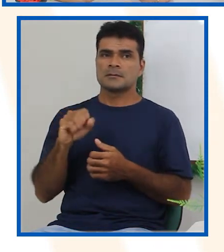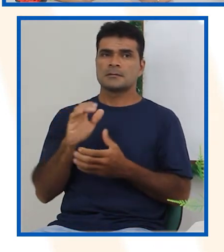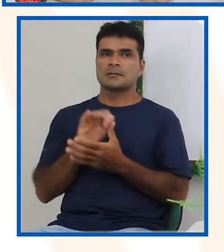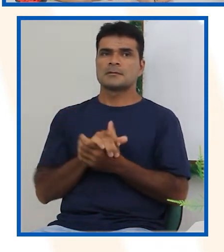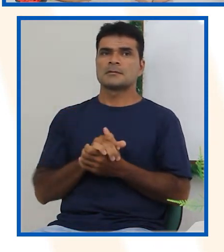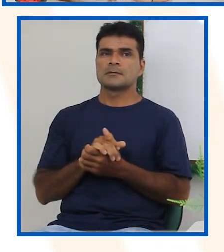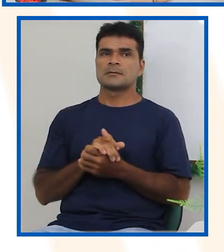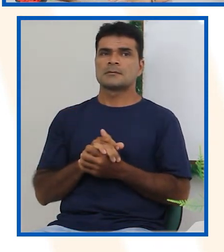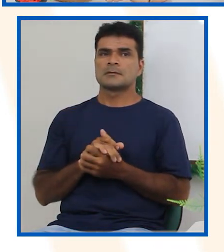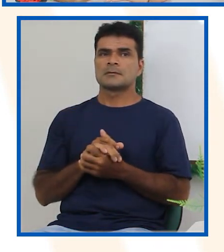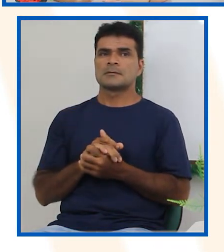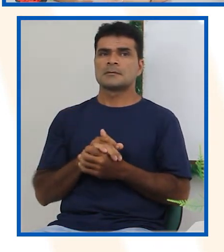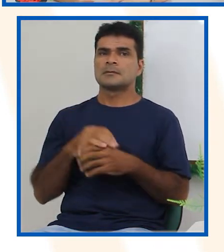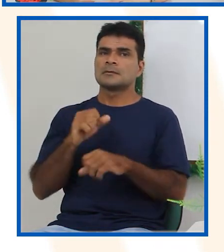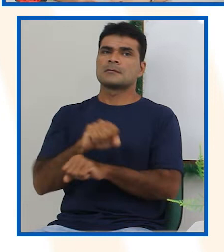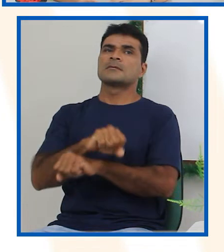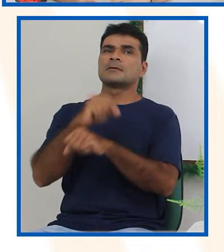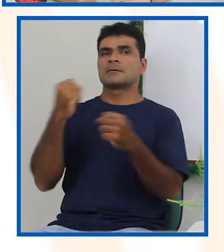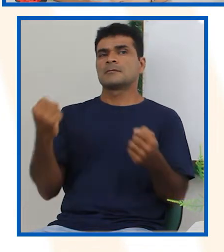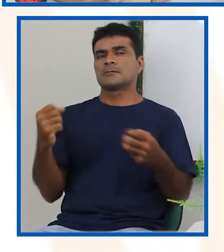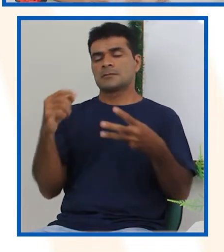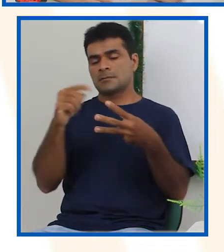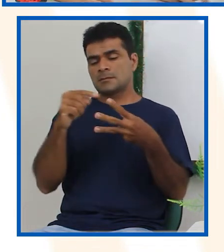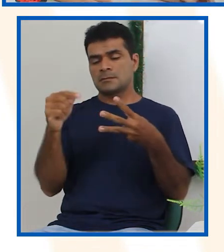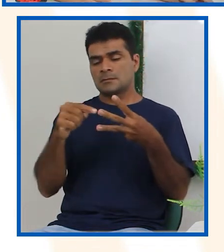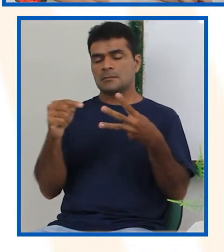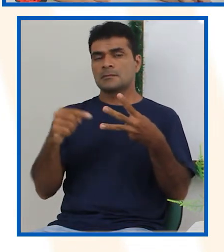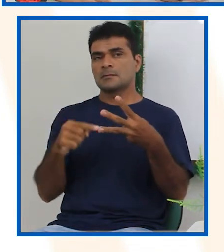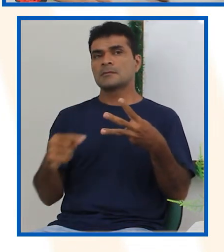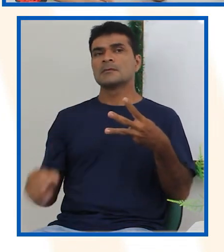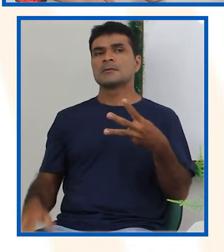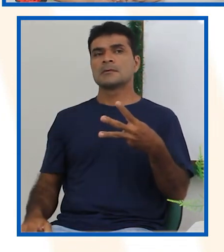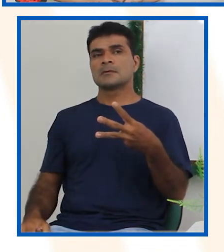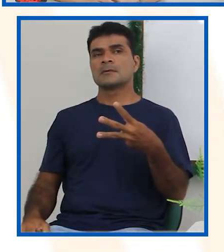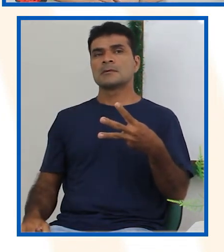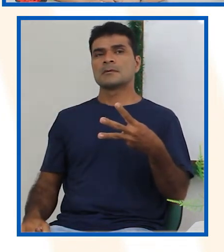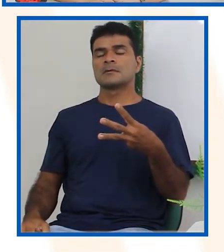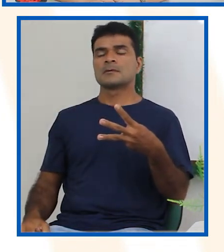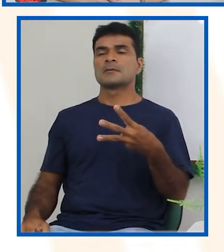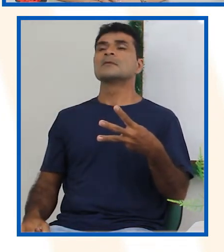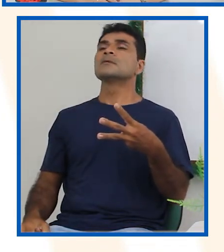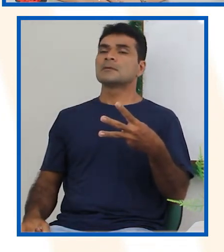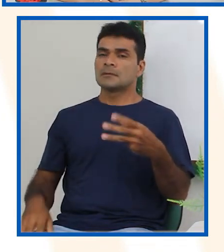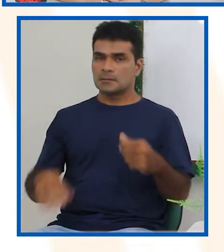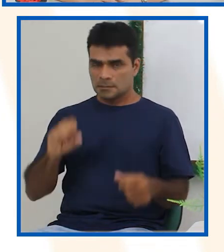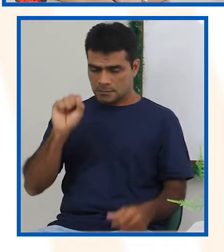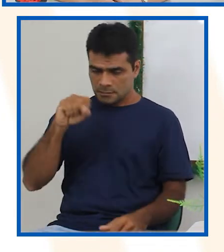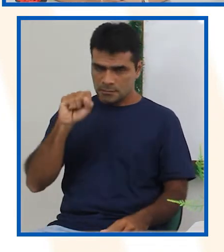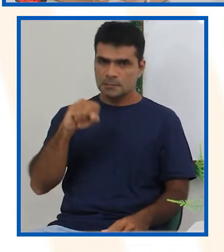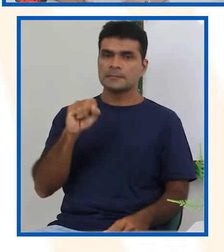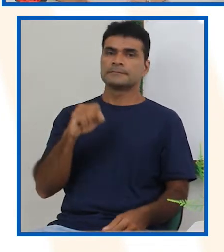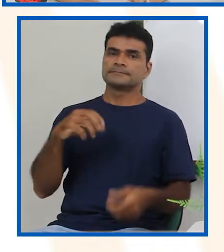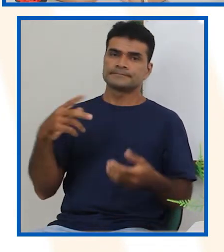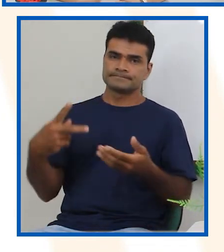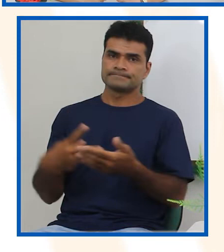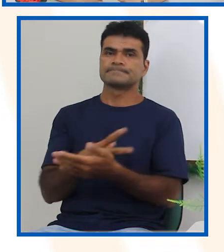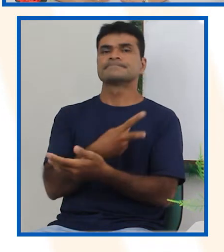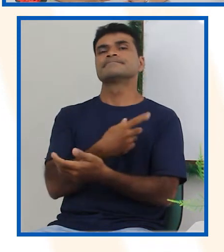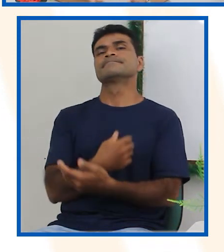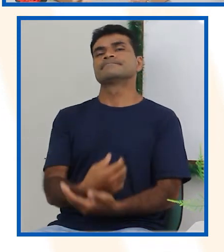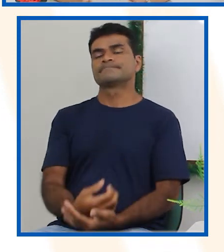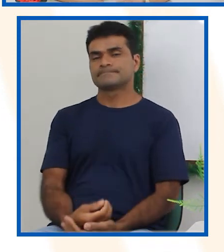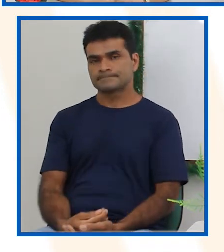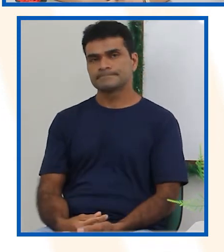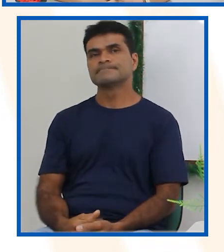sobrinho. É um dos sobrinhos. Então, vai acontecer com certeza. Por quê? Porque a